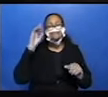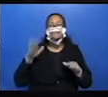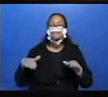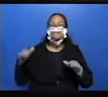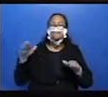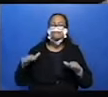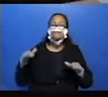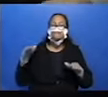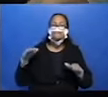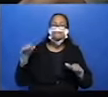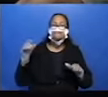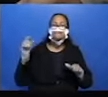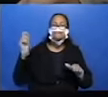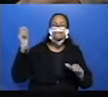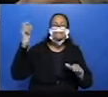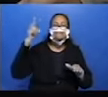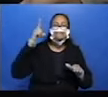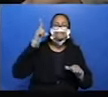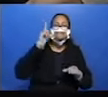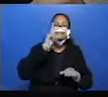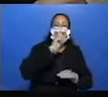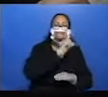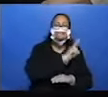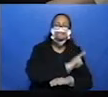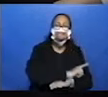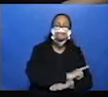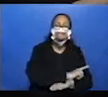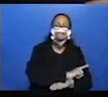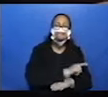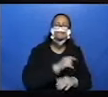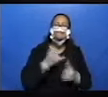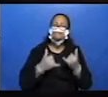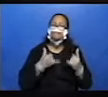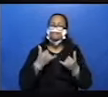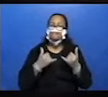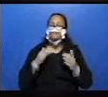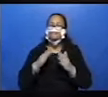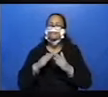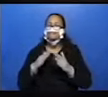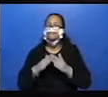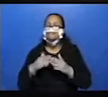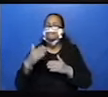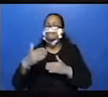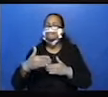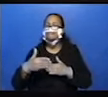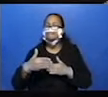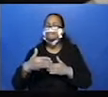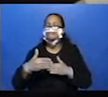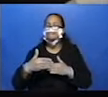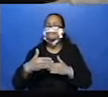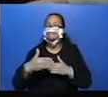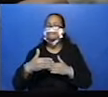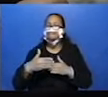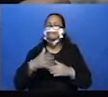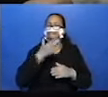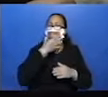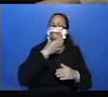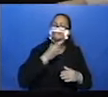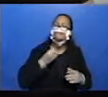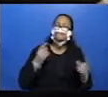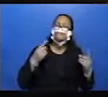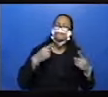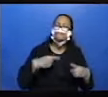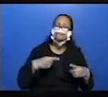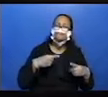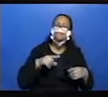embora, costumávamos brincar na frente da casa da Carol. Numa dessas noites, Pedro desafiou a todos. Quem tem